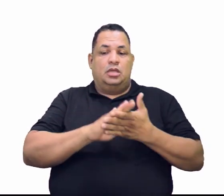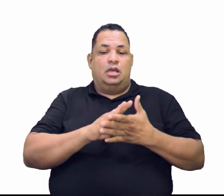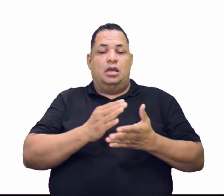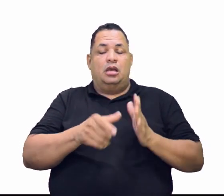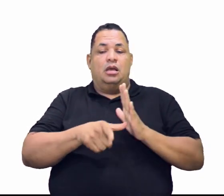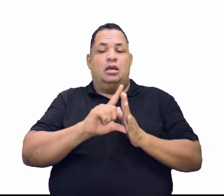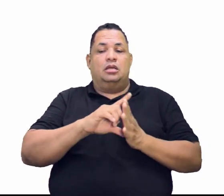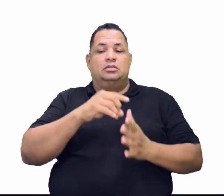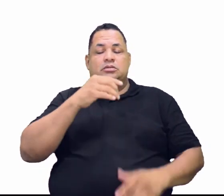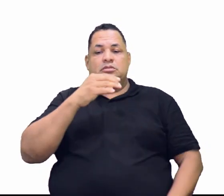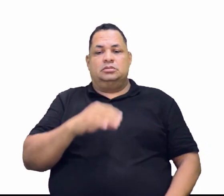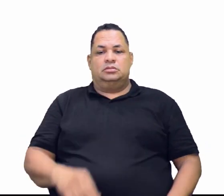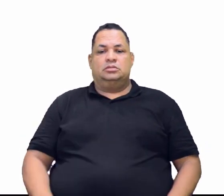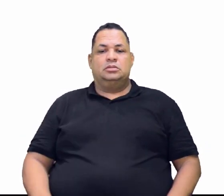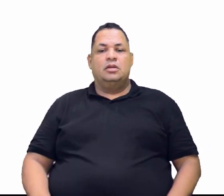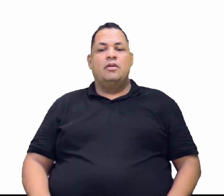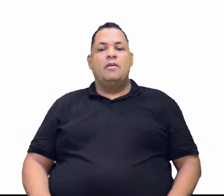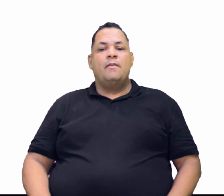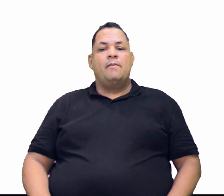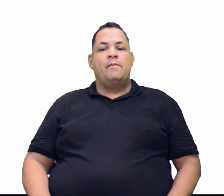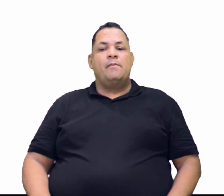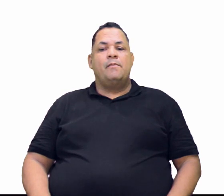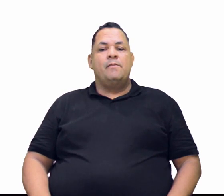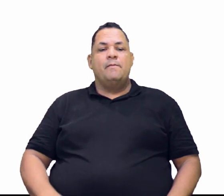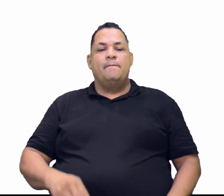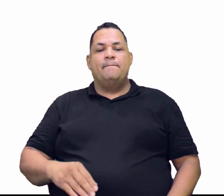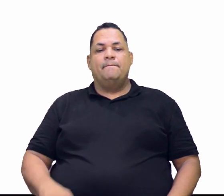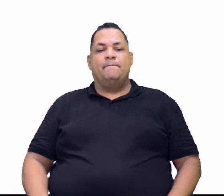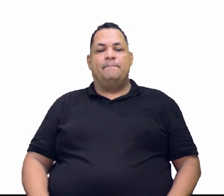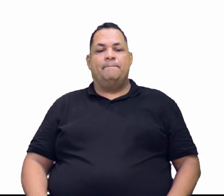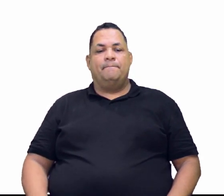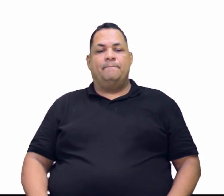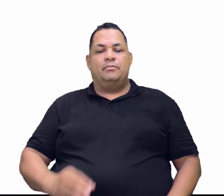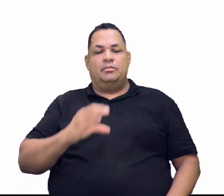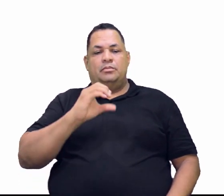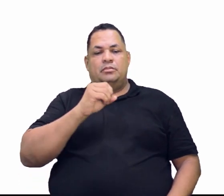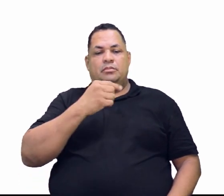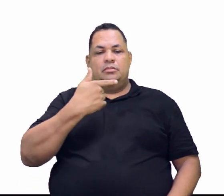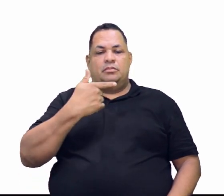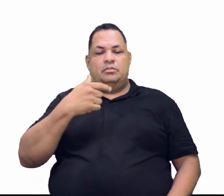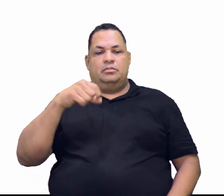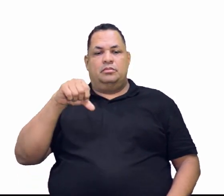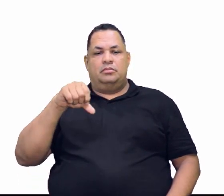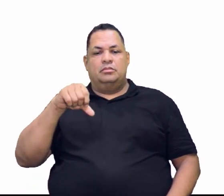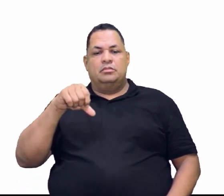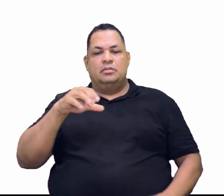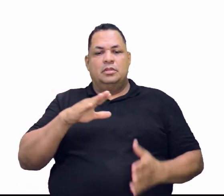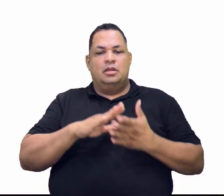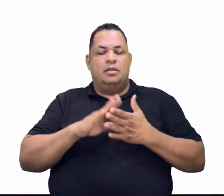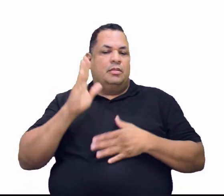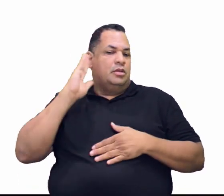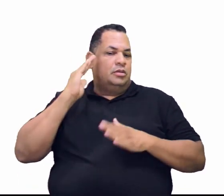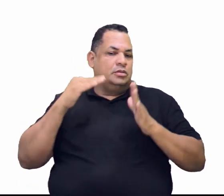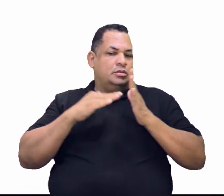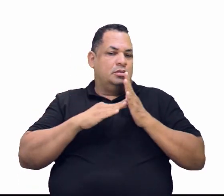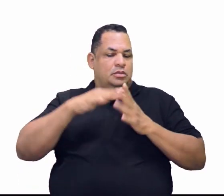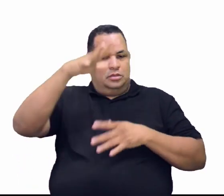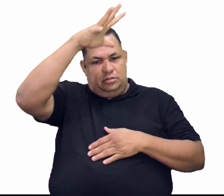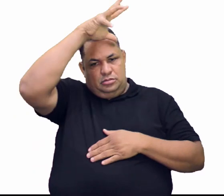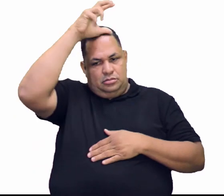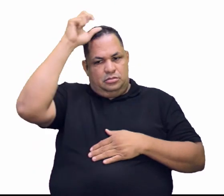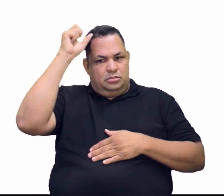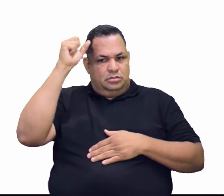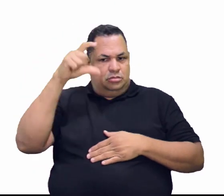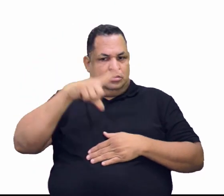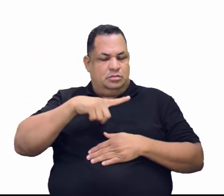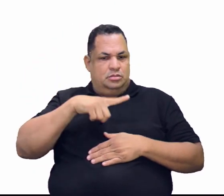passou a ser chamado de Belém-Brasília. E é Mato Grosso-Amazonas. Vou levar alguns